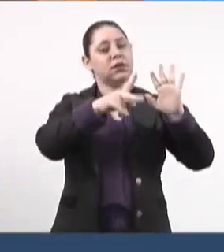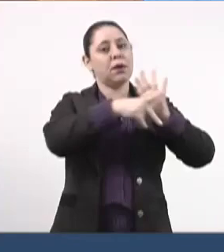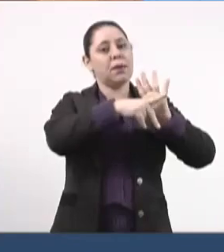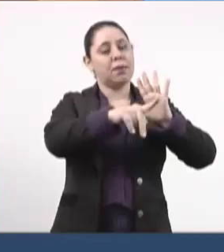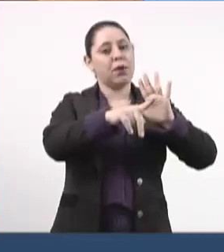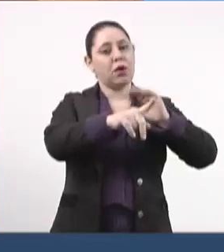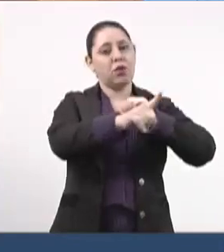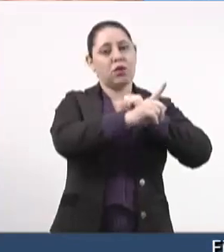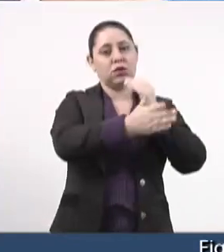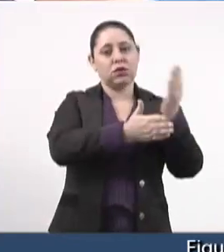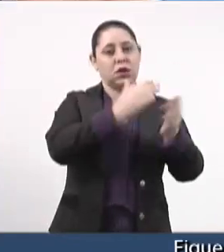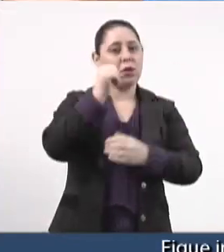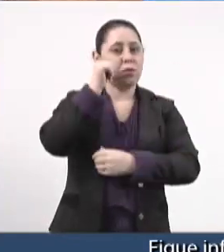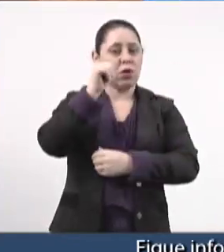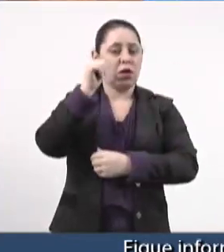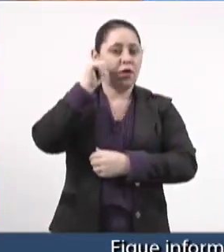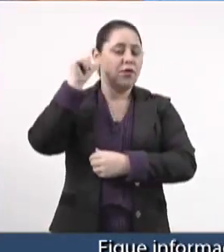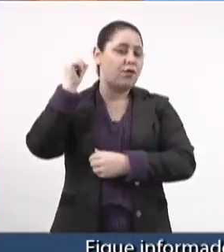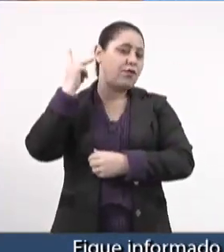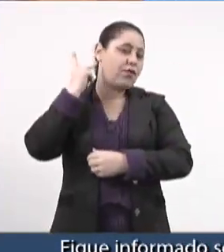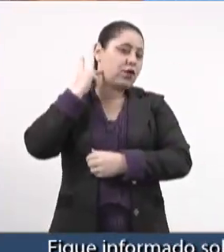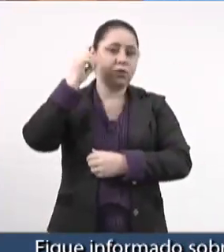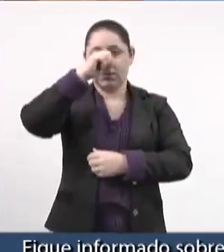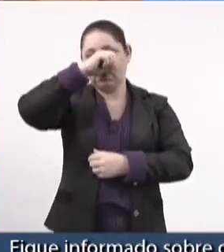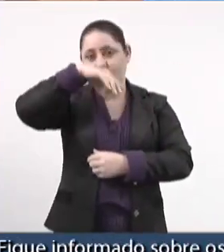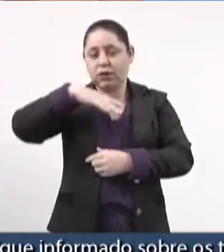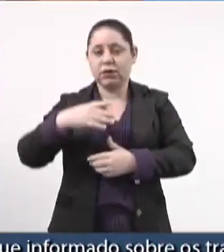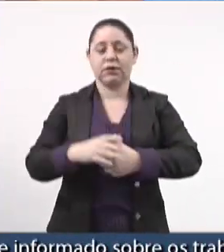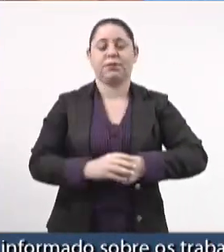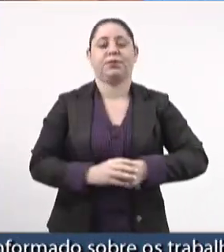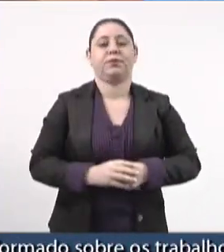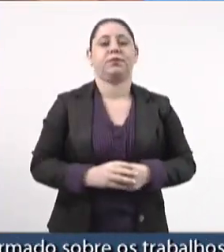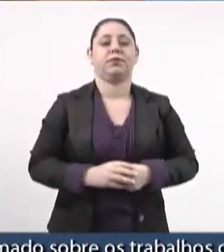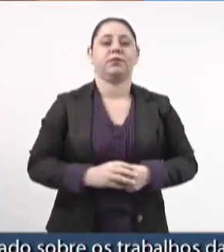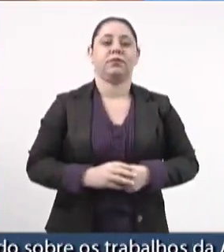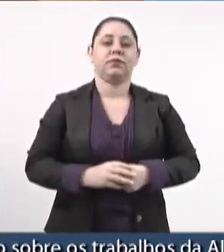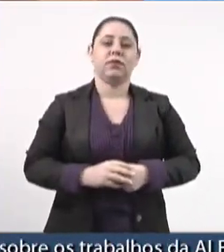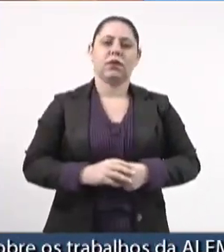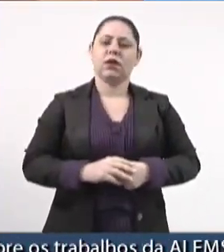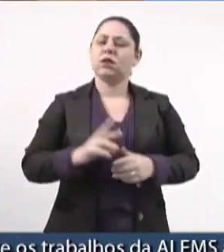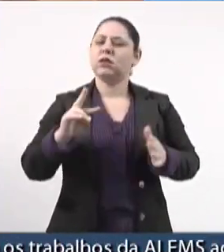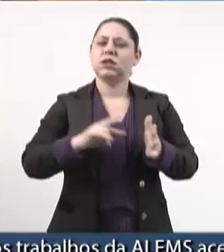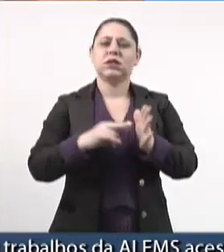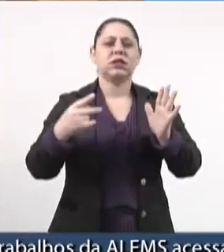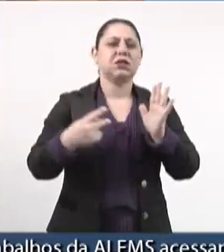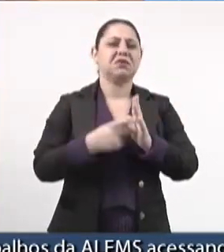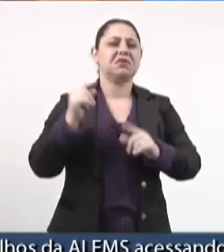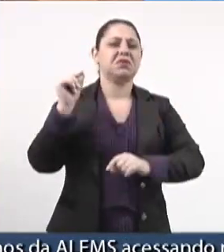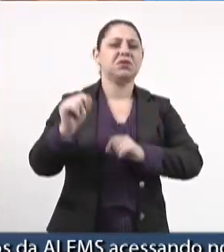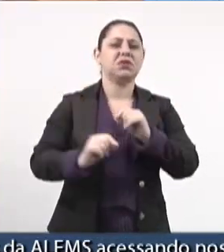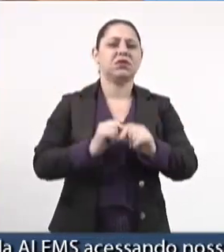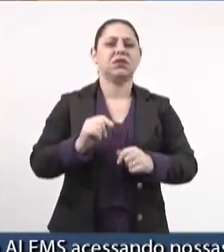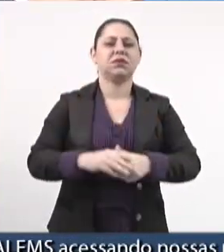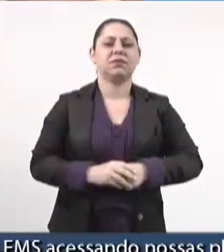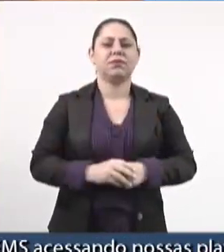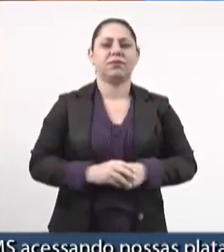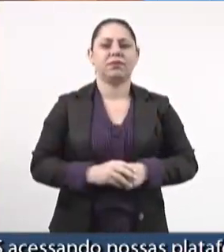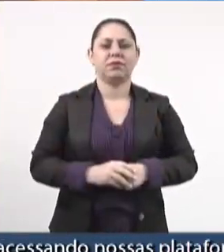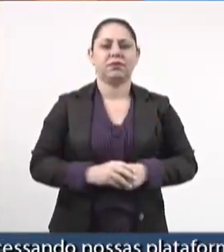para o atendimento às mulheres vítimas de violência. E isso significou um